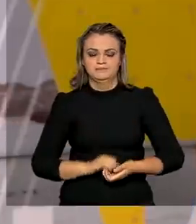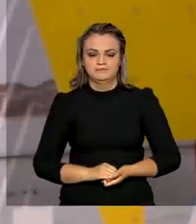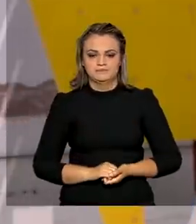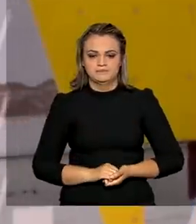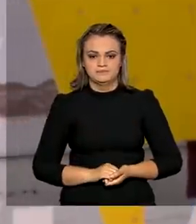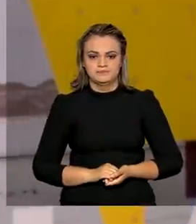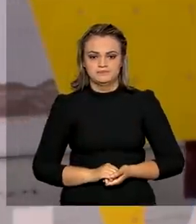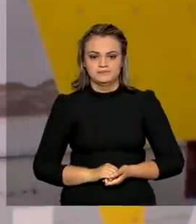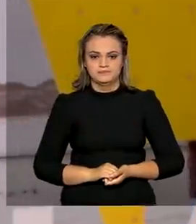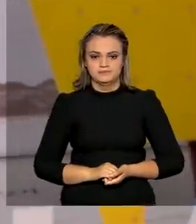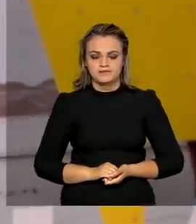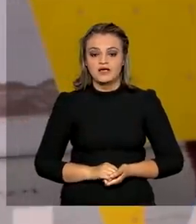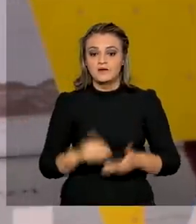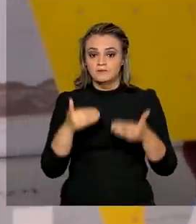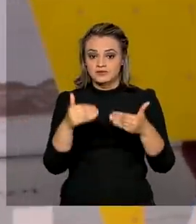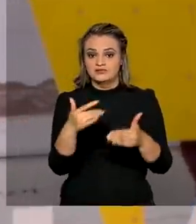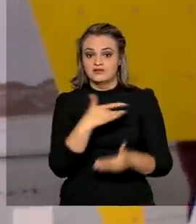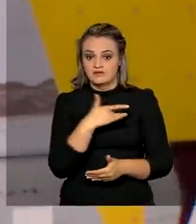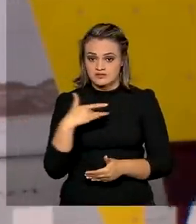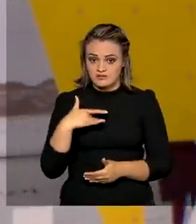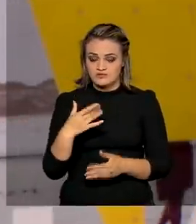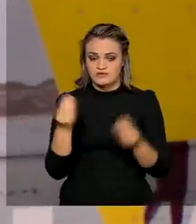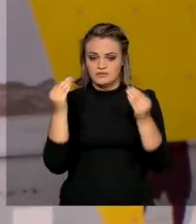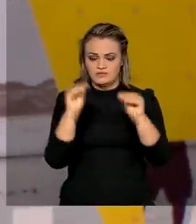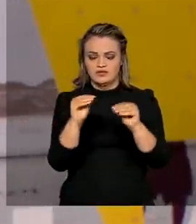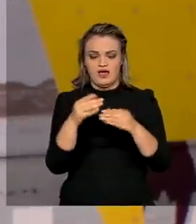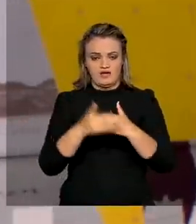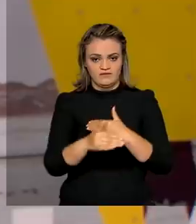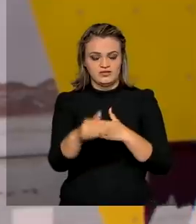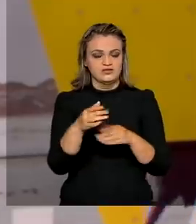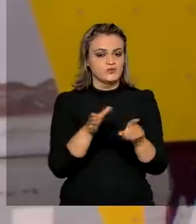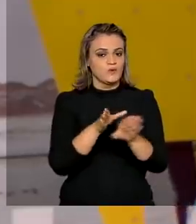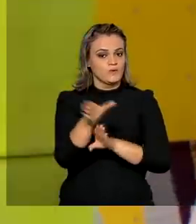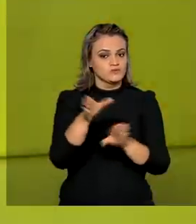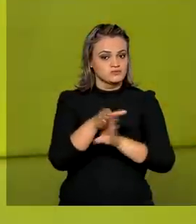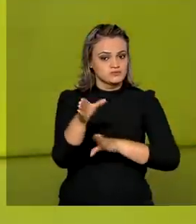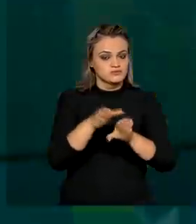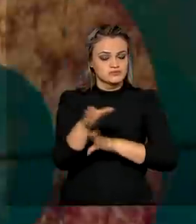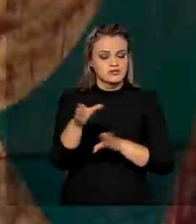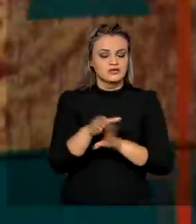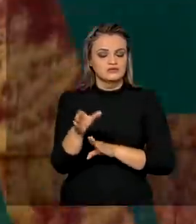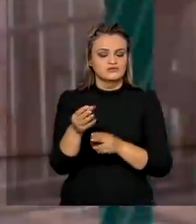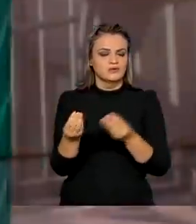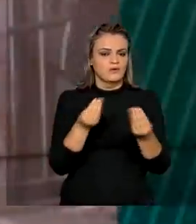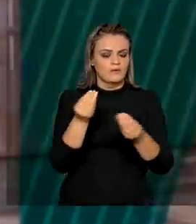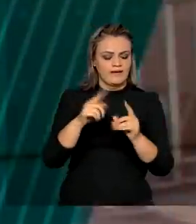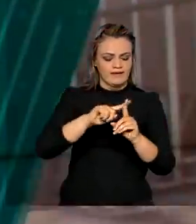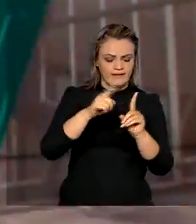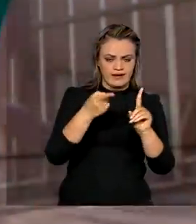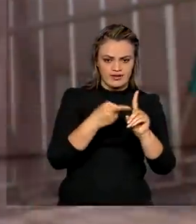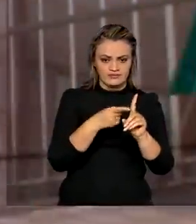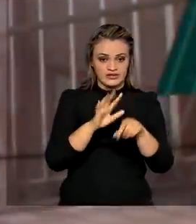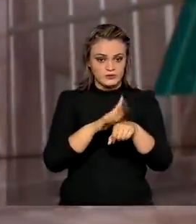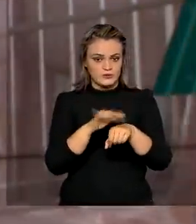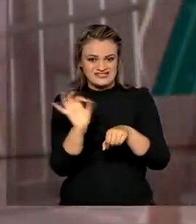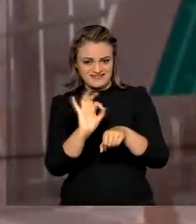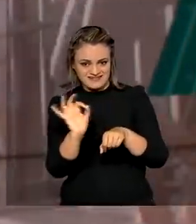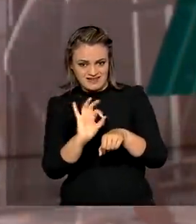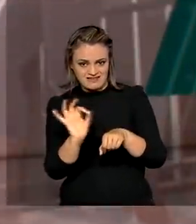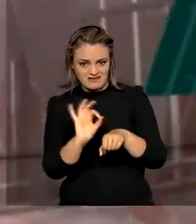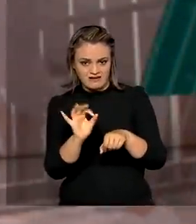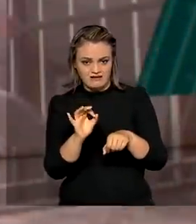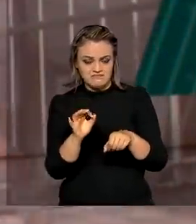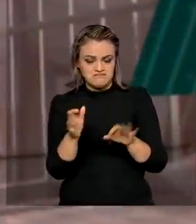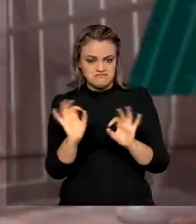O Ministério da Saúde vai publicar nos próximos dias orientações sobre como as grávidas que não têm problemas de